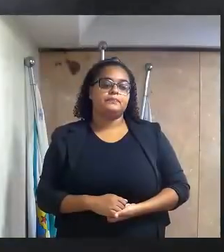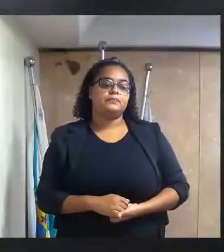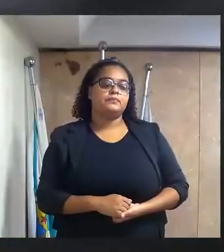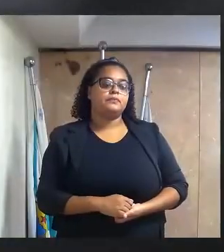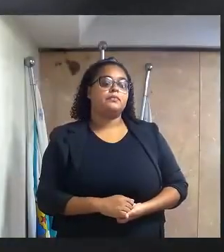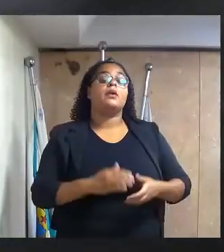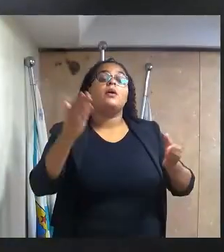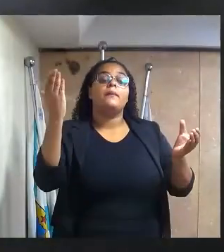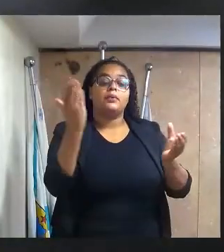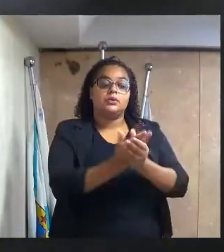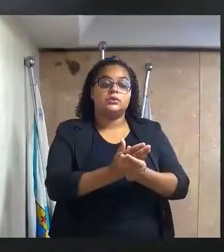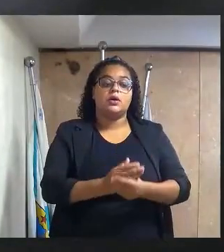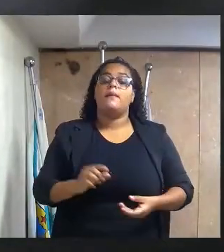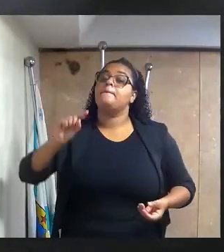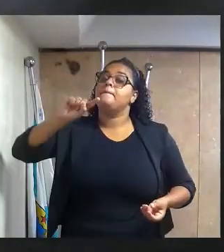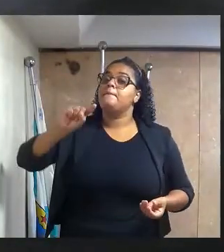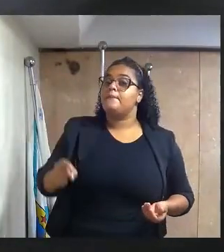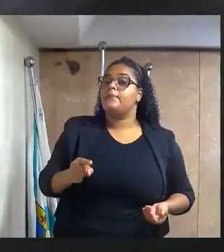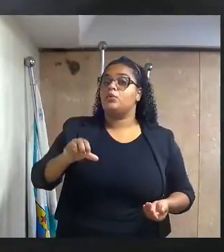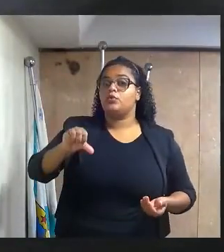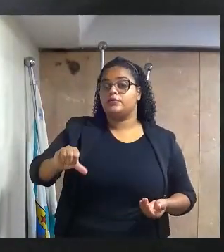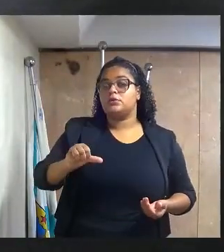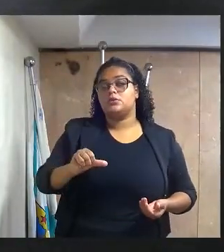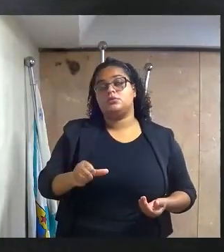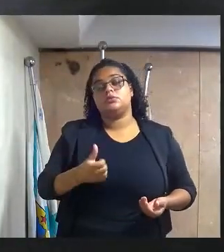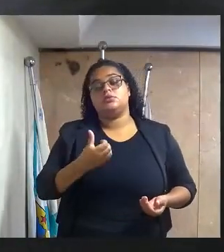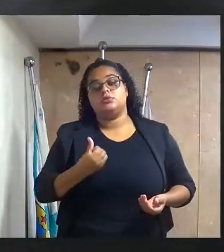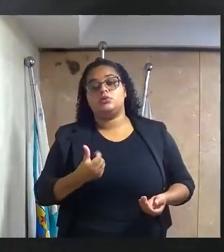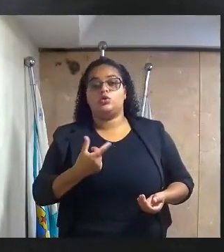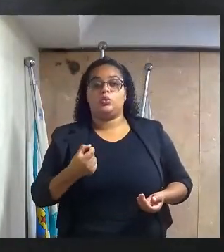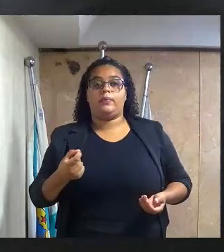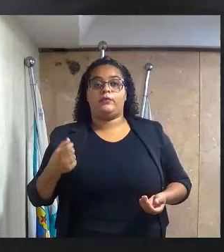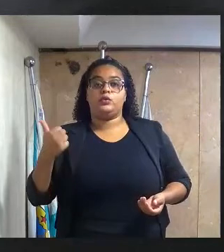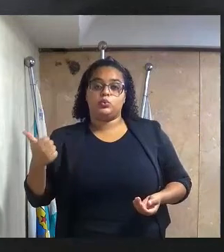processo número 1906, barra 2021,